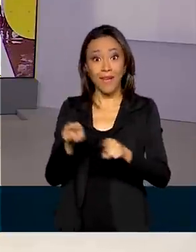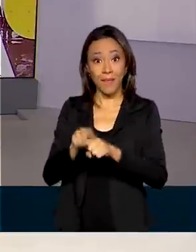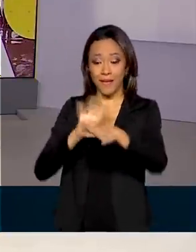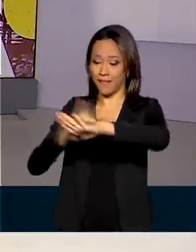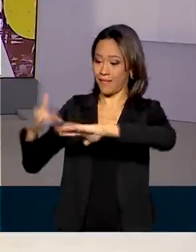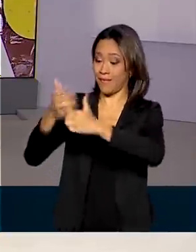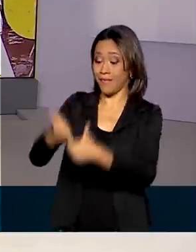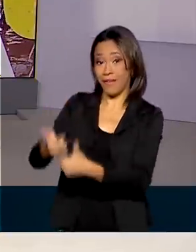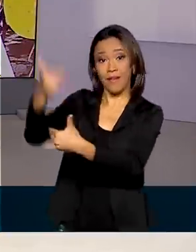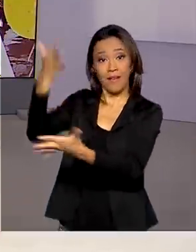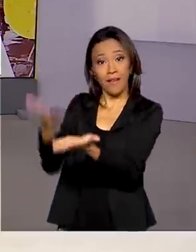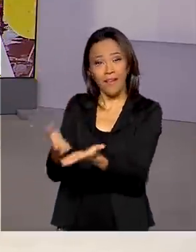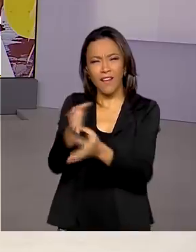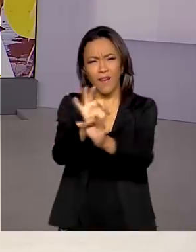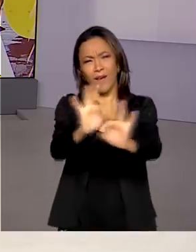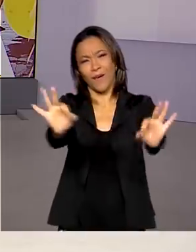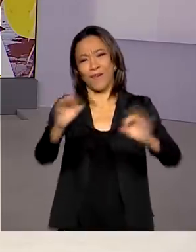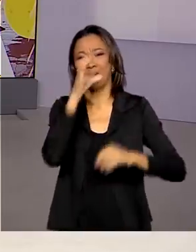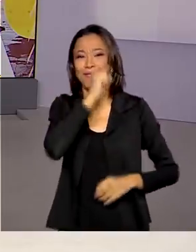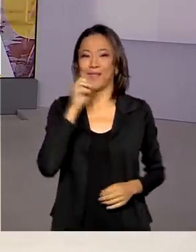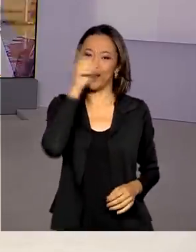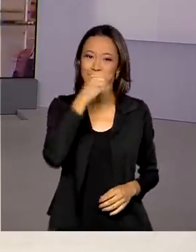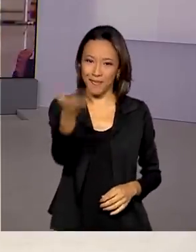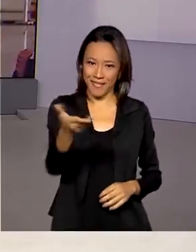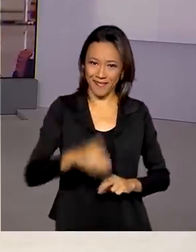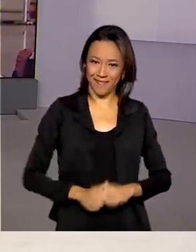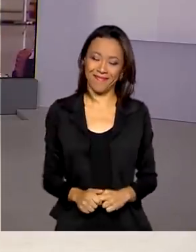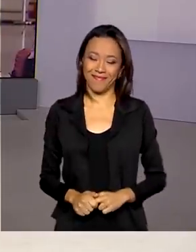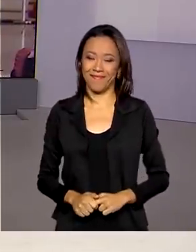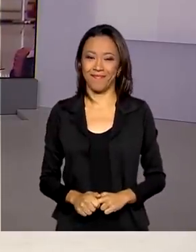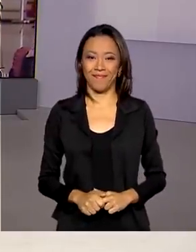pelas redes sociais. Um ótimo fim de semana para você.